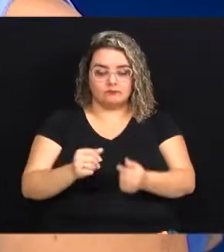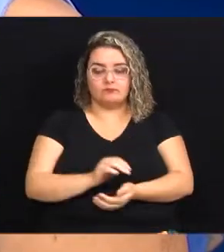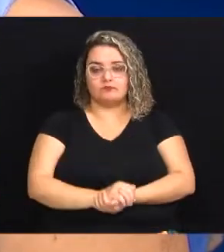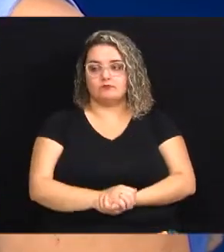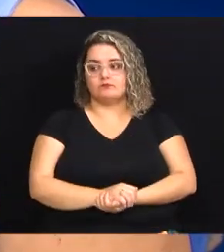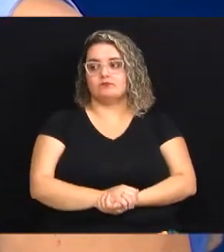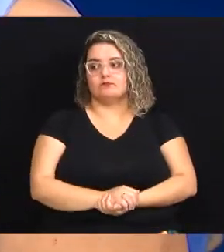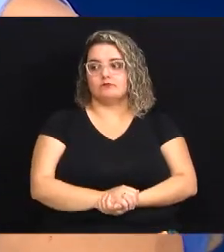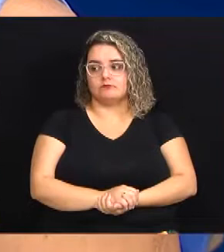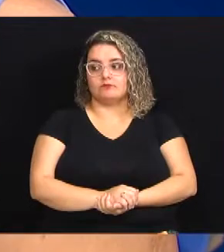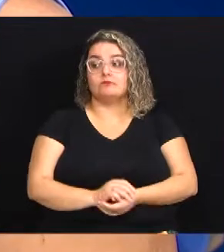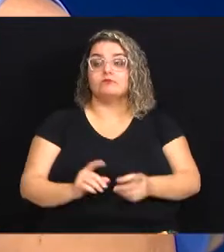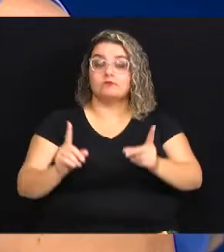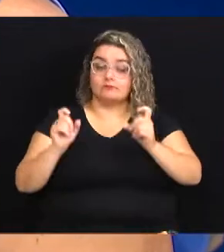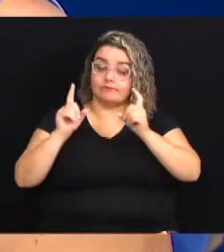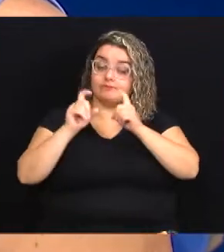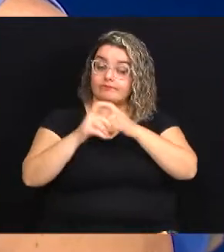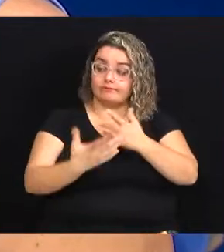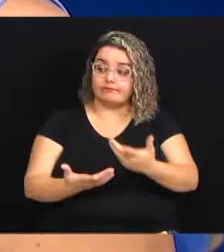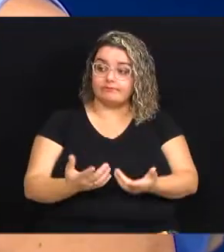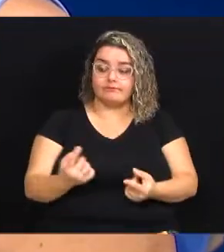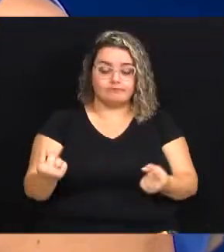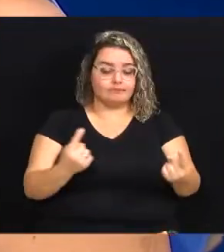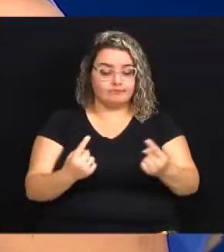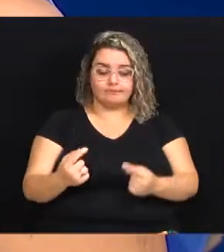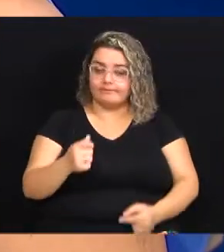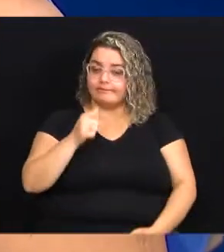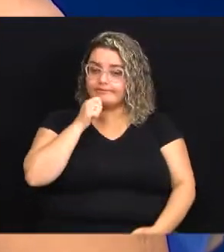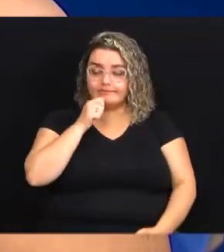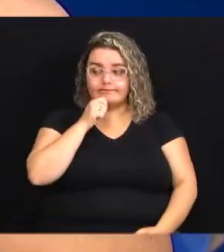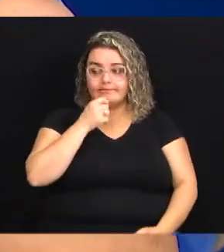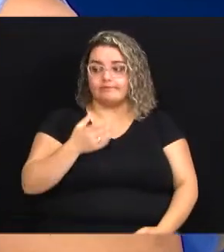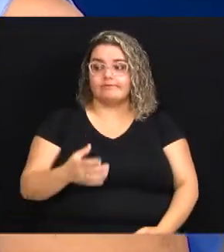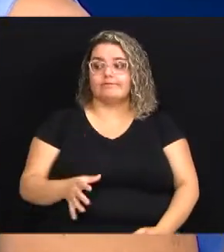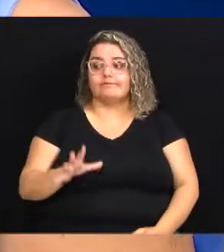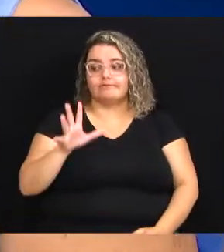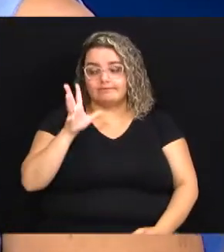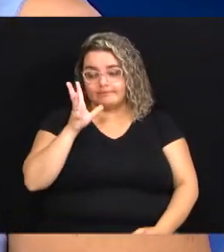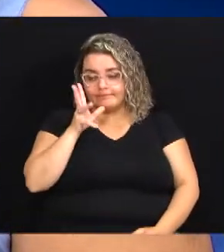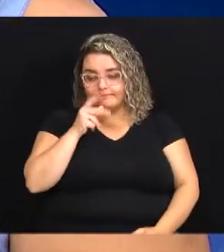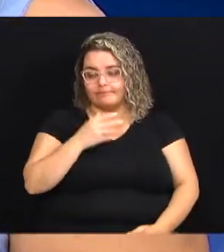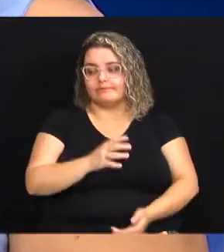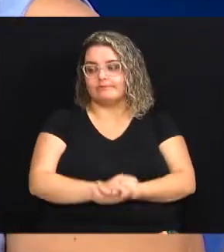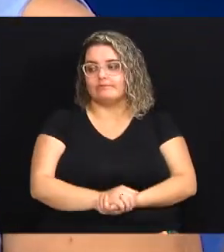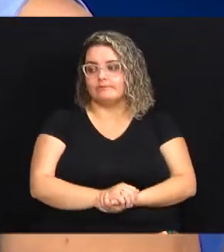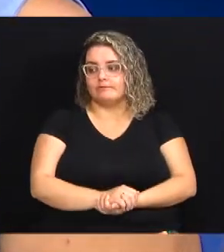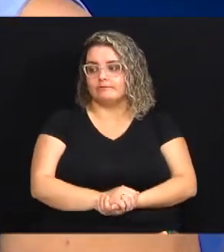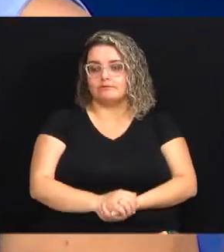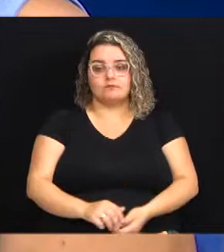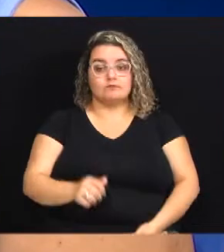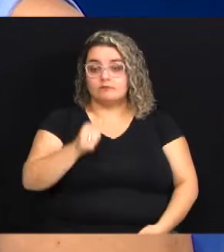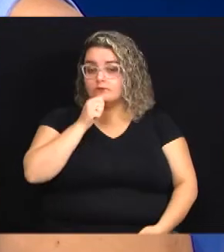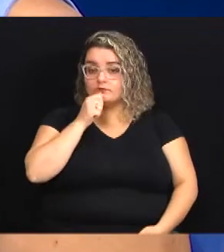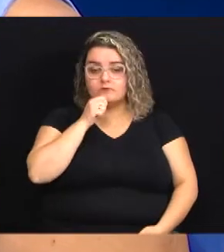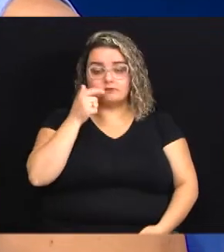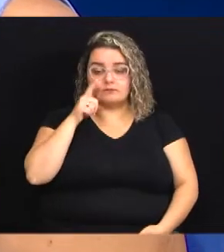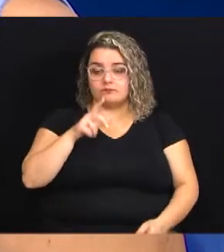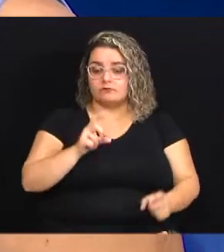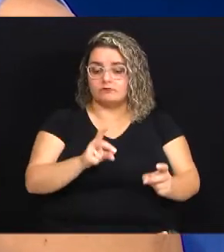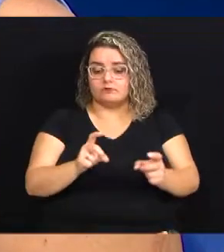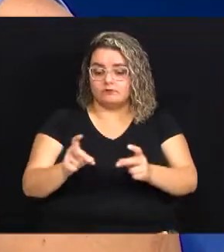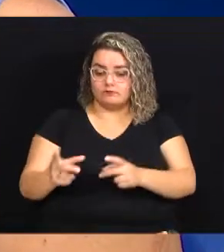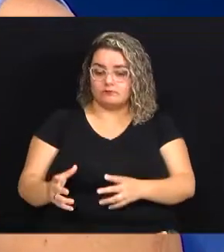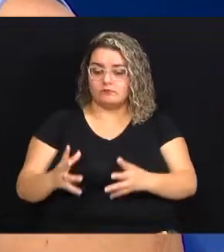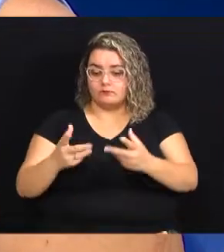tudo aí mas está complicado né o pessoal não está vindo está bem devagar você ainda não conseguiu vender